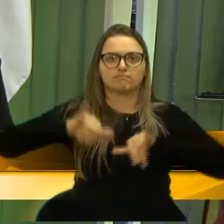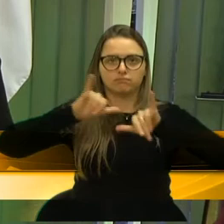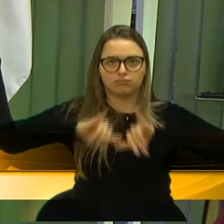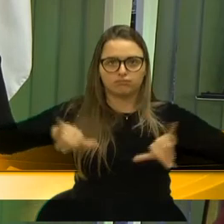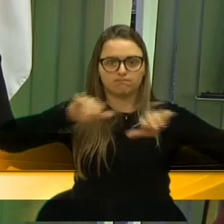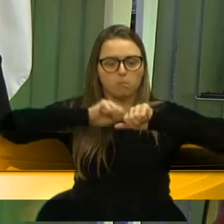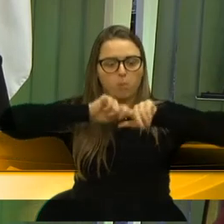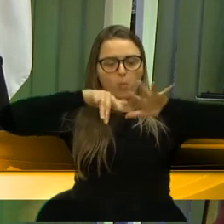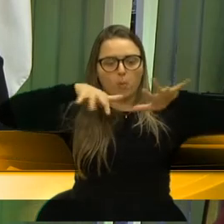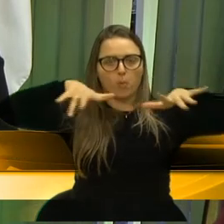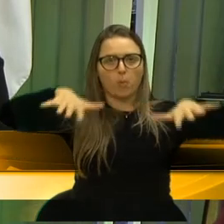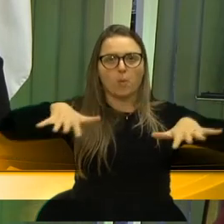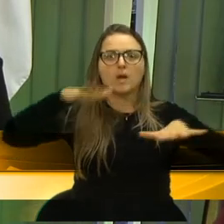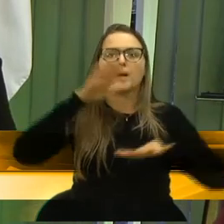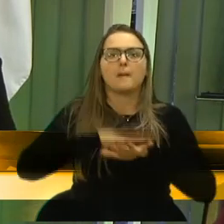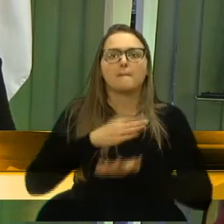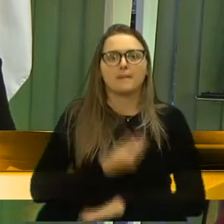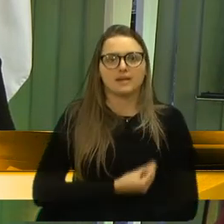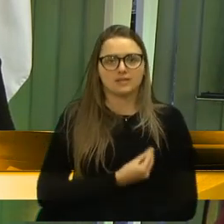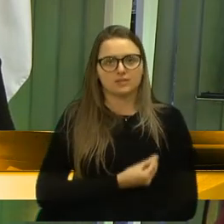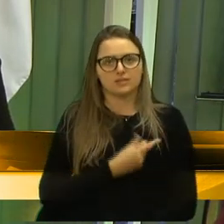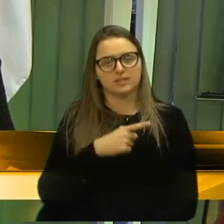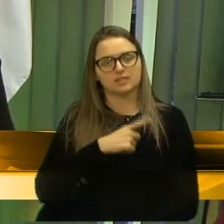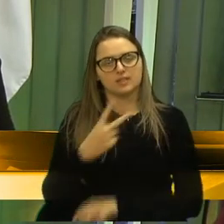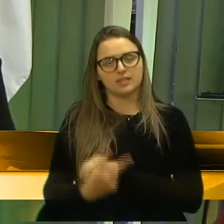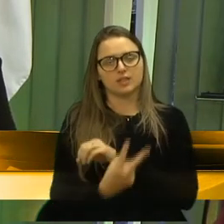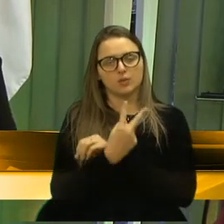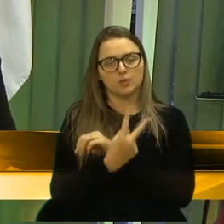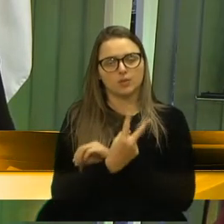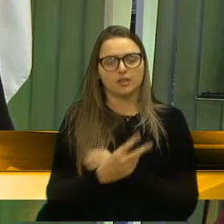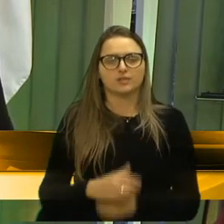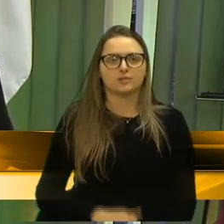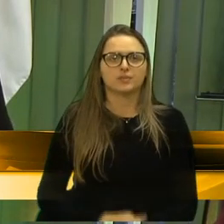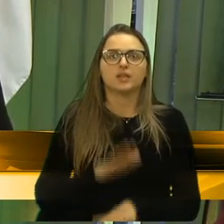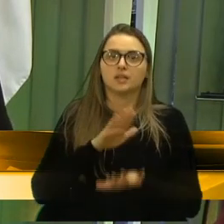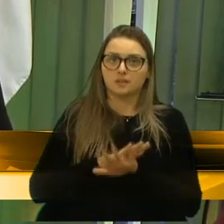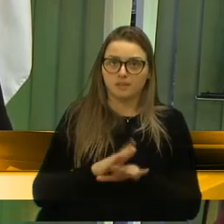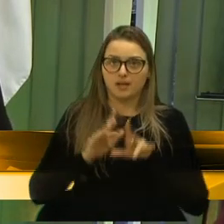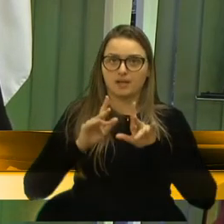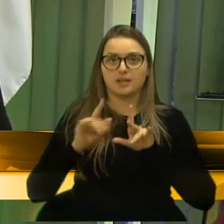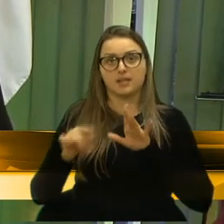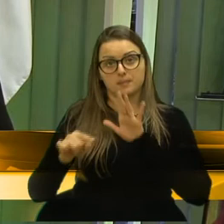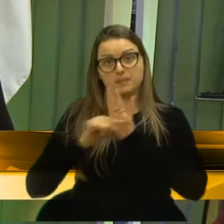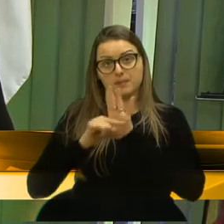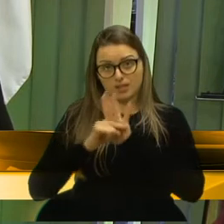cartazes, mais vidas serão protegidas e mais pessoas serão